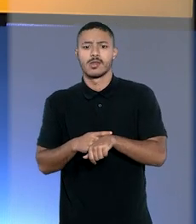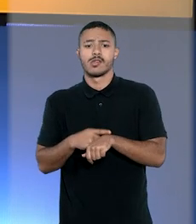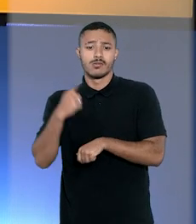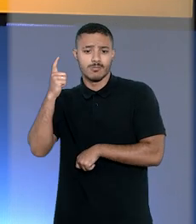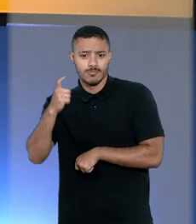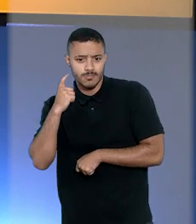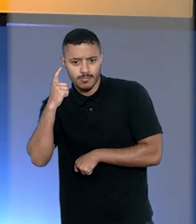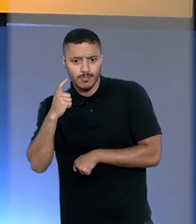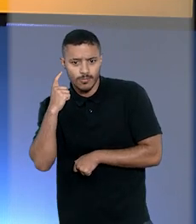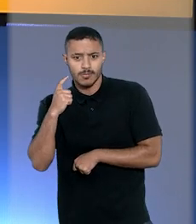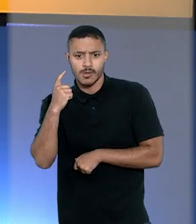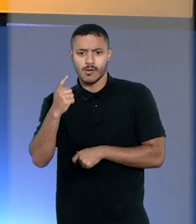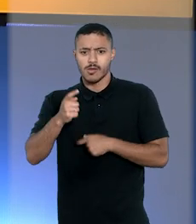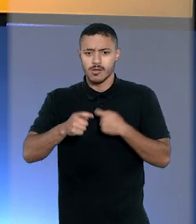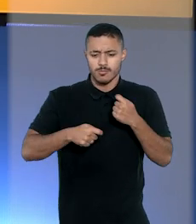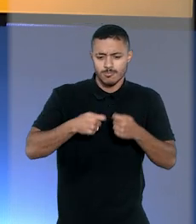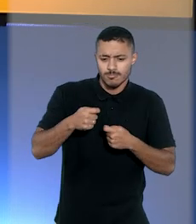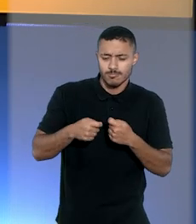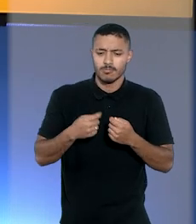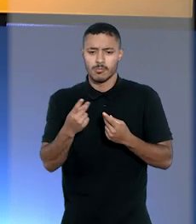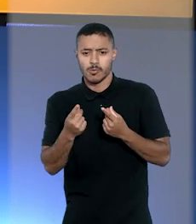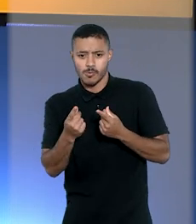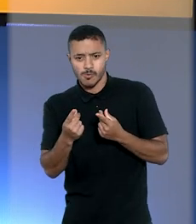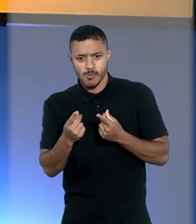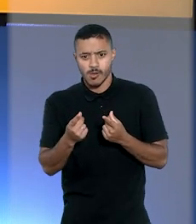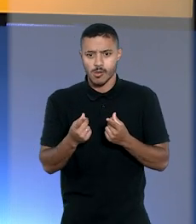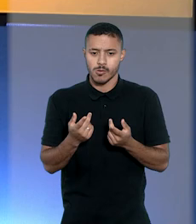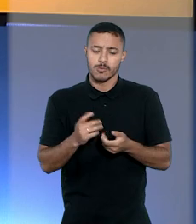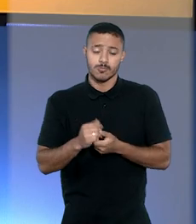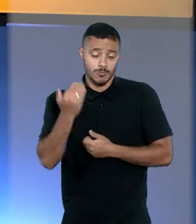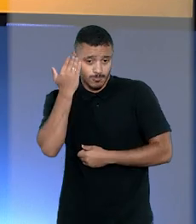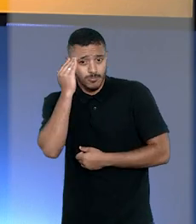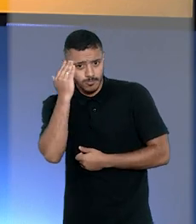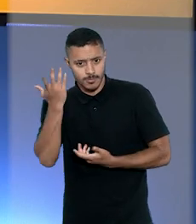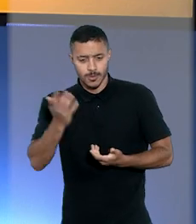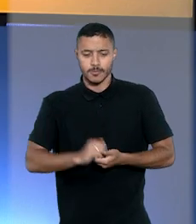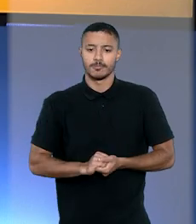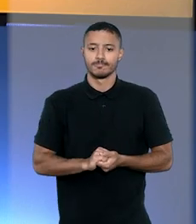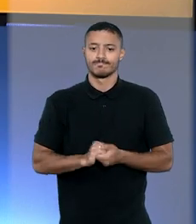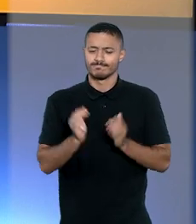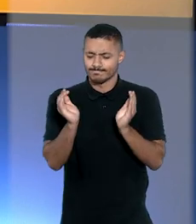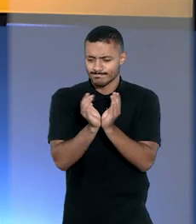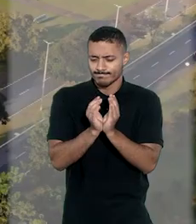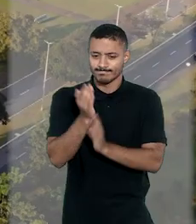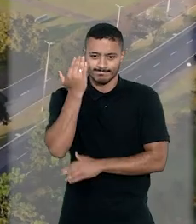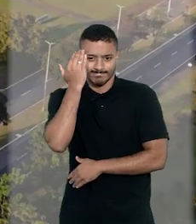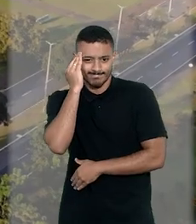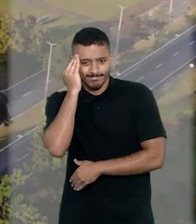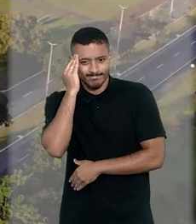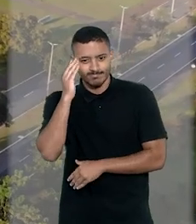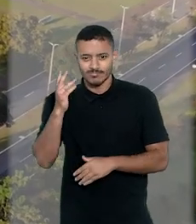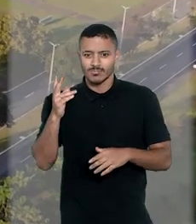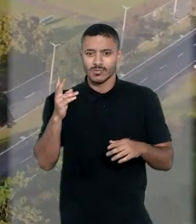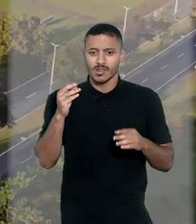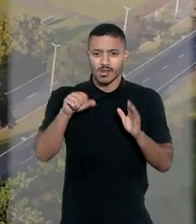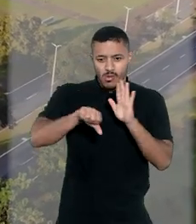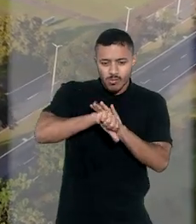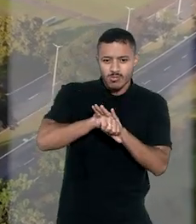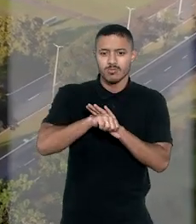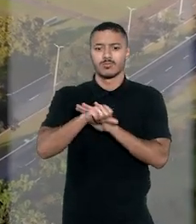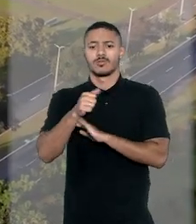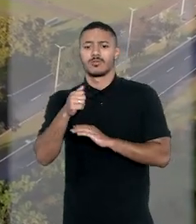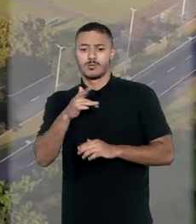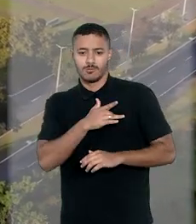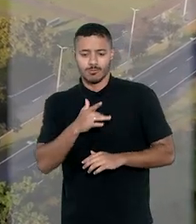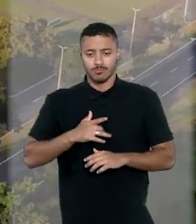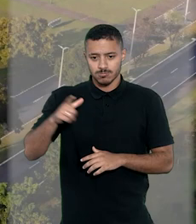honorários de sucumbência que deve ser calculado pelo valor da causa. Entenda. O colegiado decidiu que a condenação